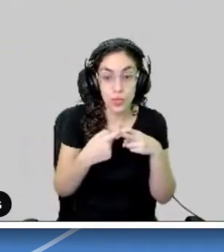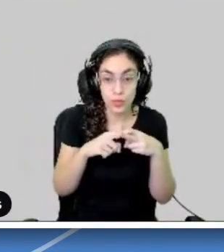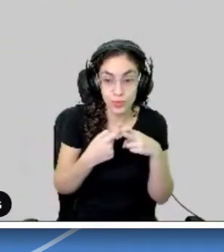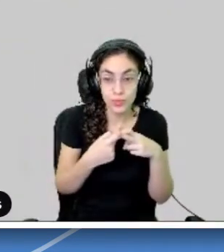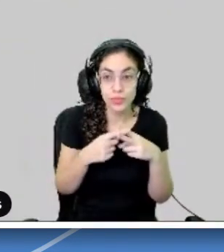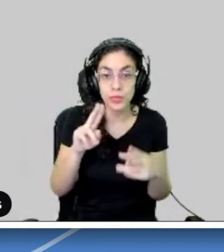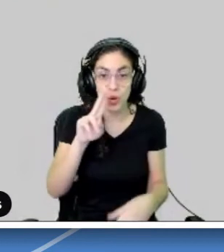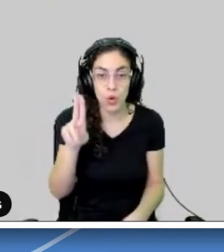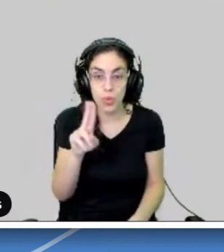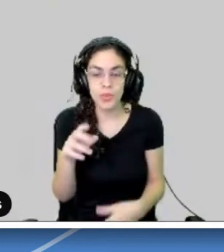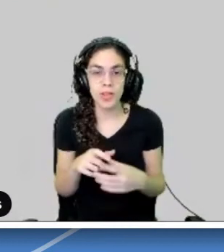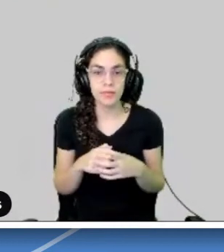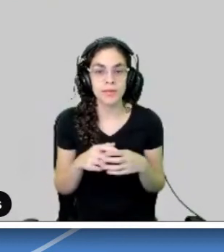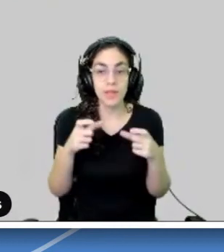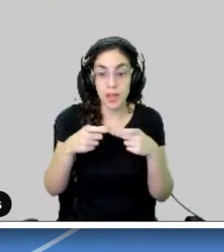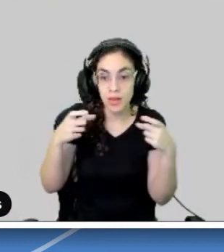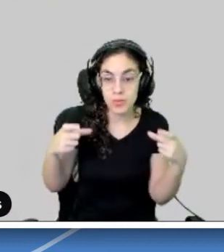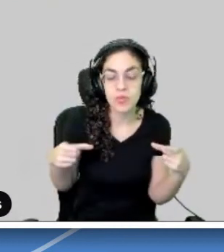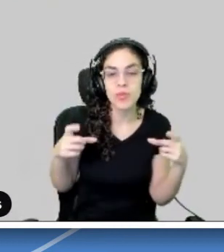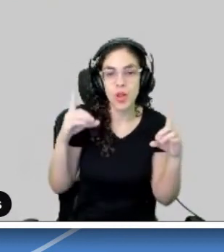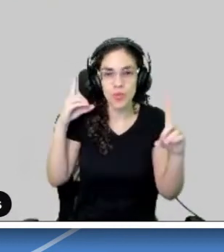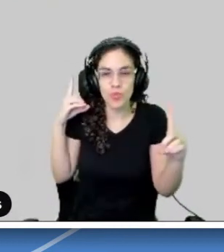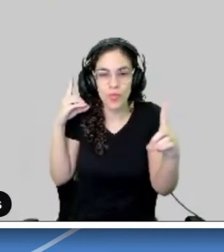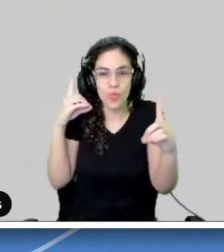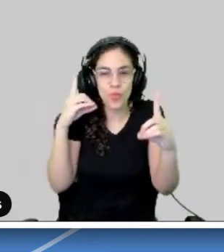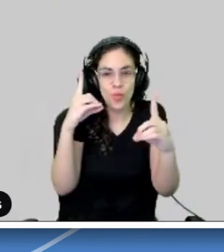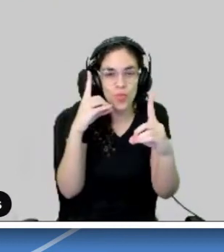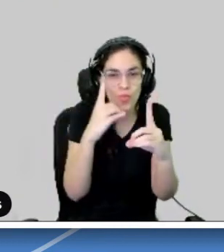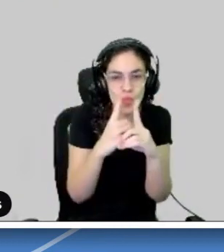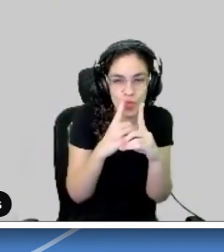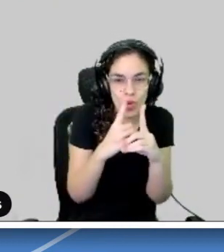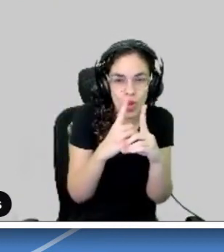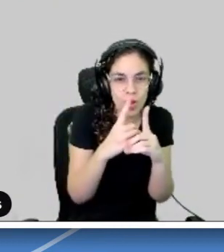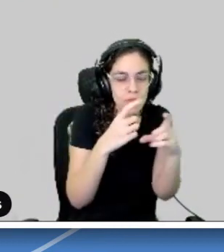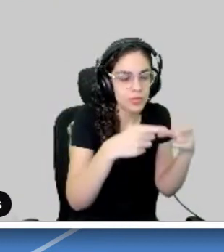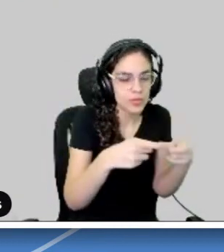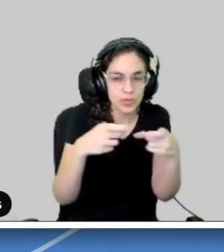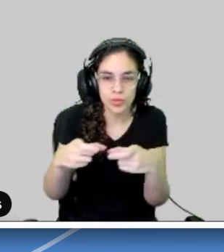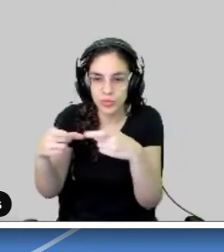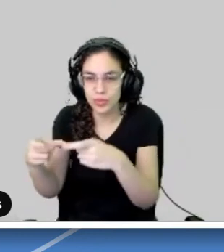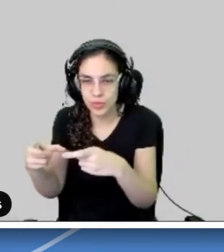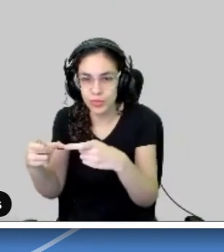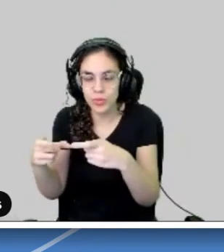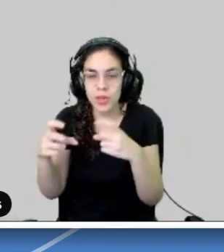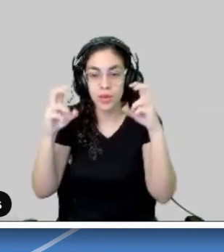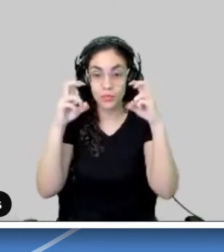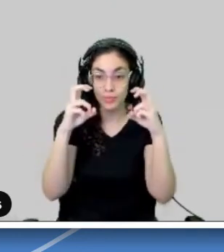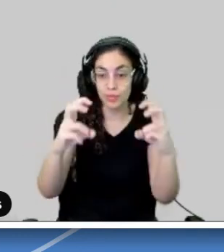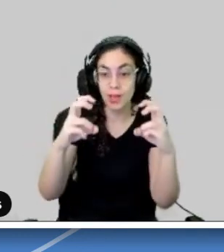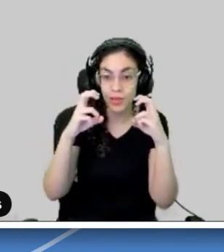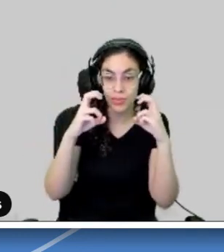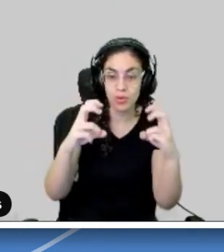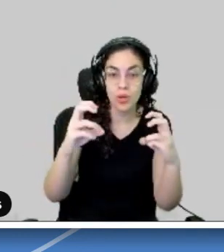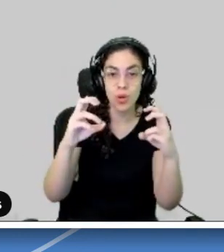campos grandes, próximos de grandes modais de transportes, como estações importantes do metrô ou